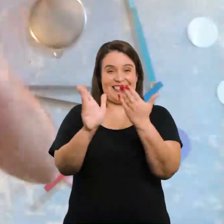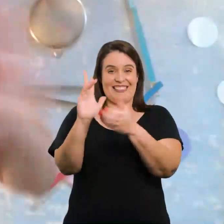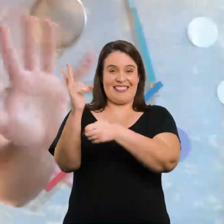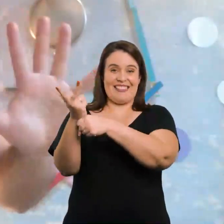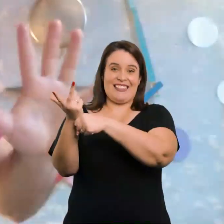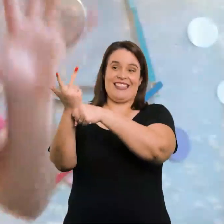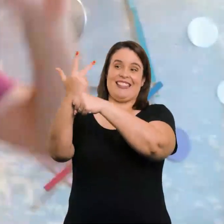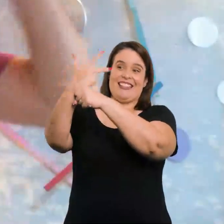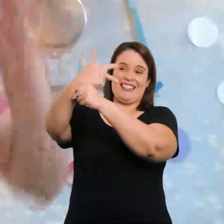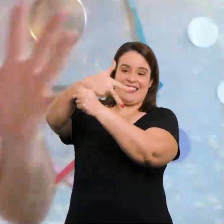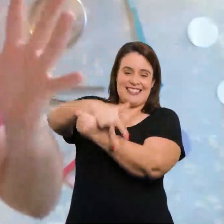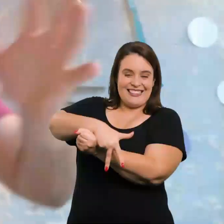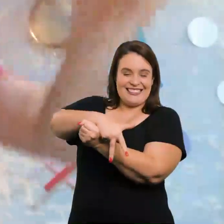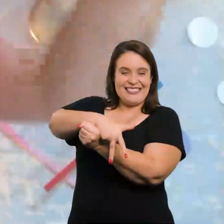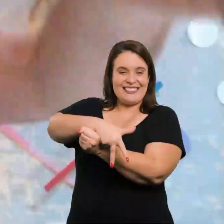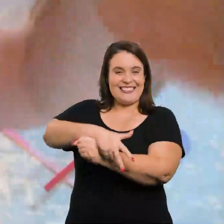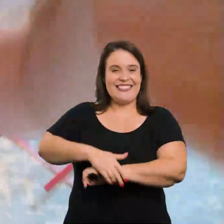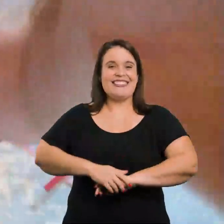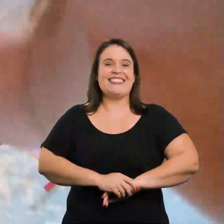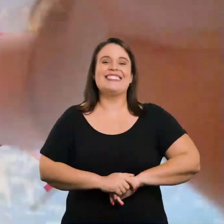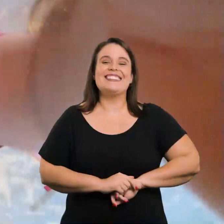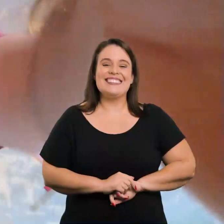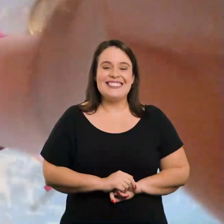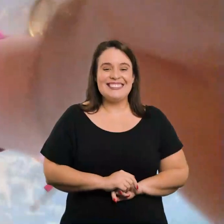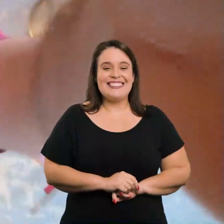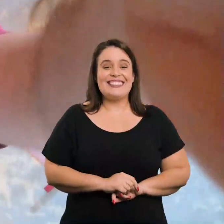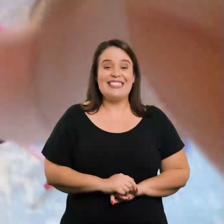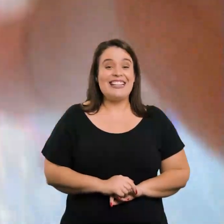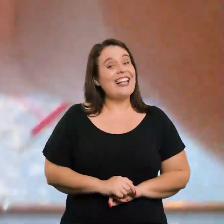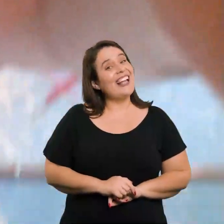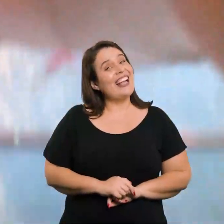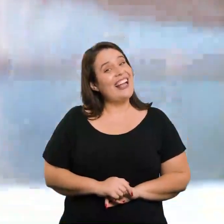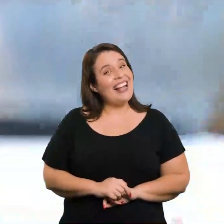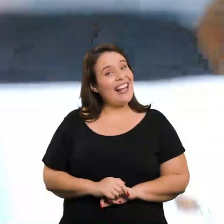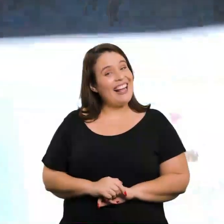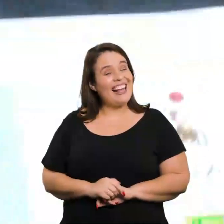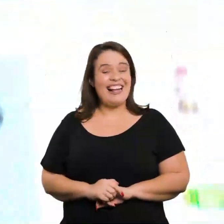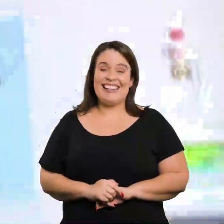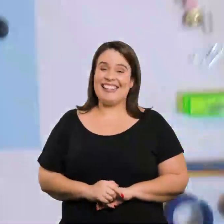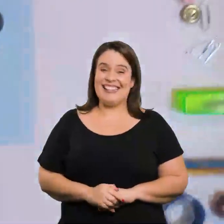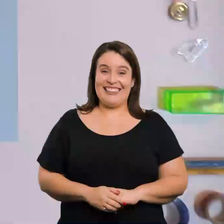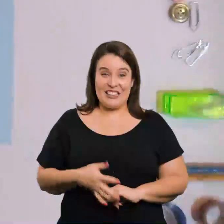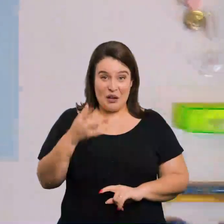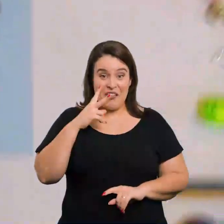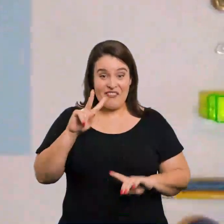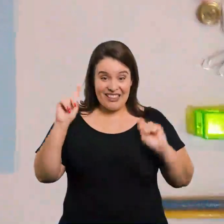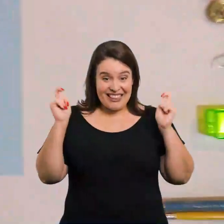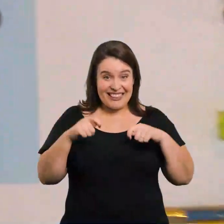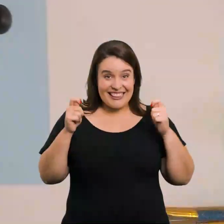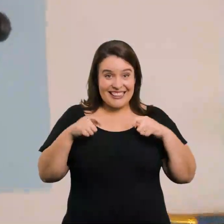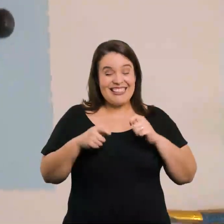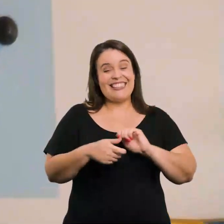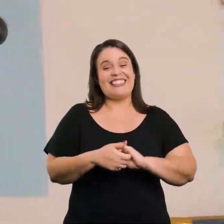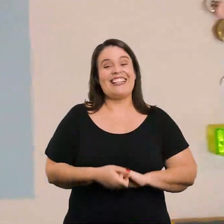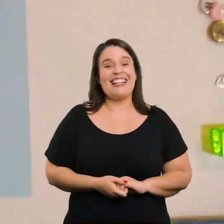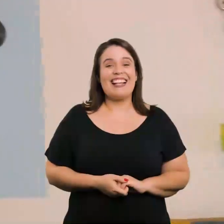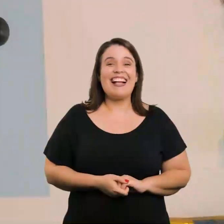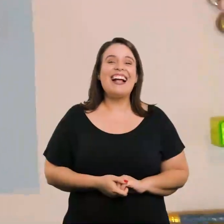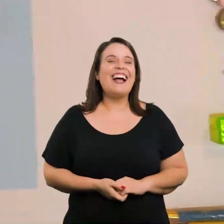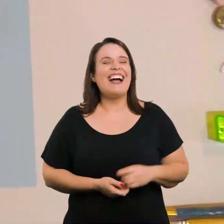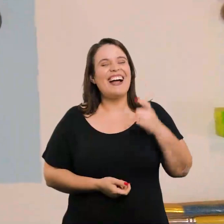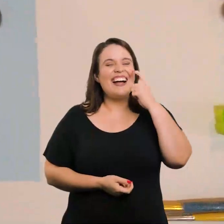Bom, ninguém está vendo. Eu vou mostrar agora para vocês. Eu vou levantar a minha câmera e colocar em cima para vocês verem a minha bancada. Tcharam!